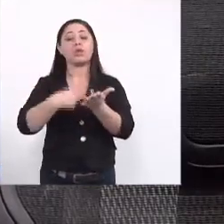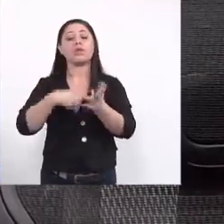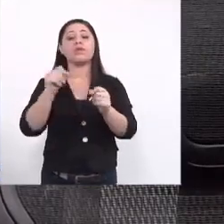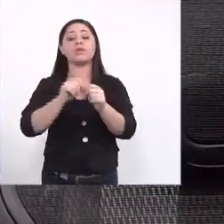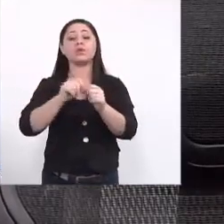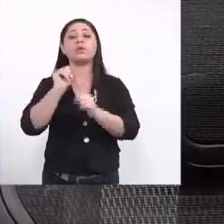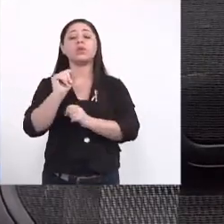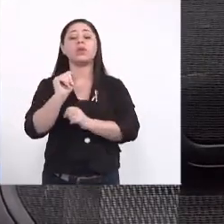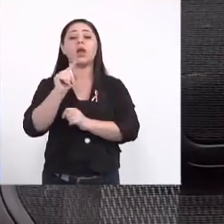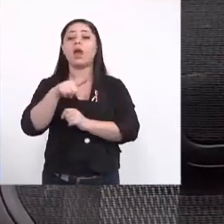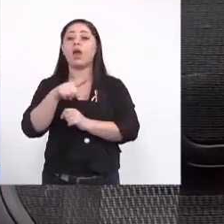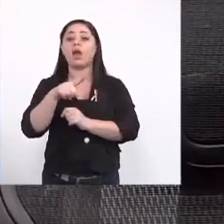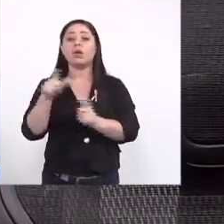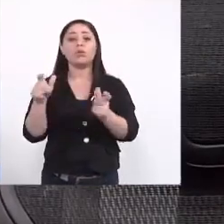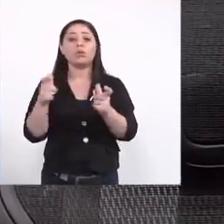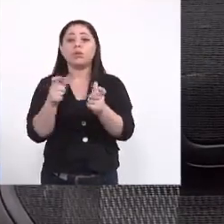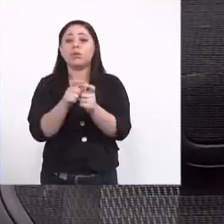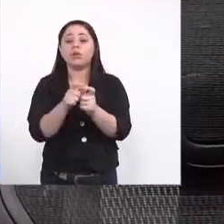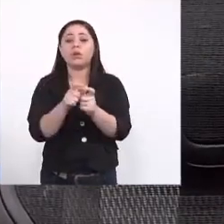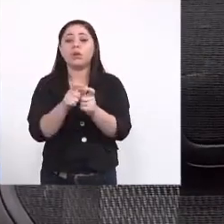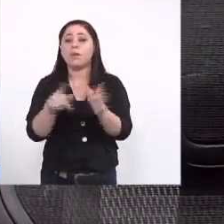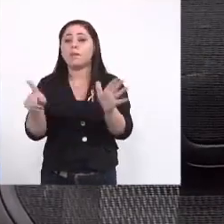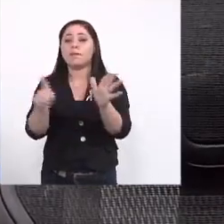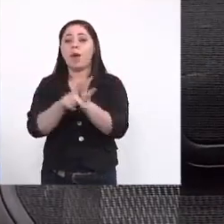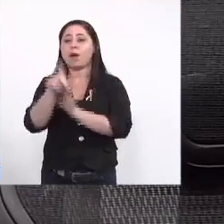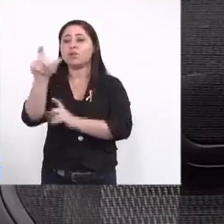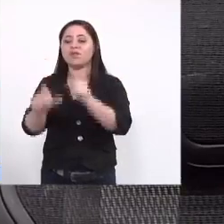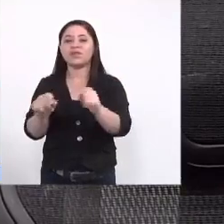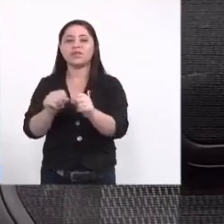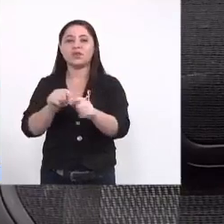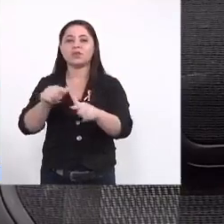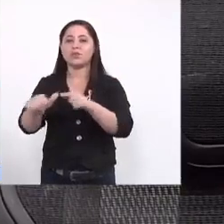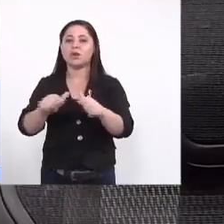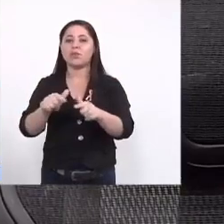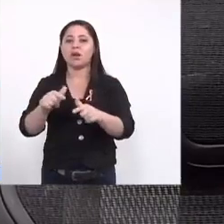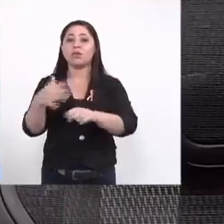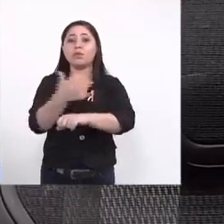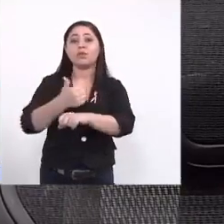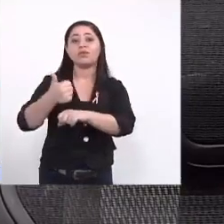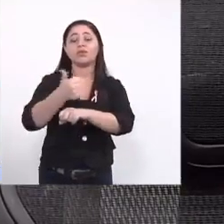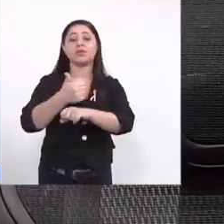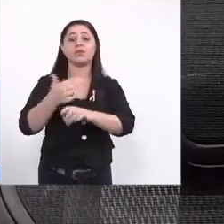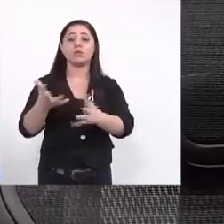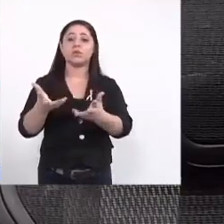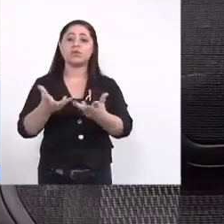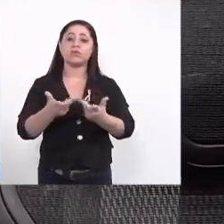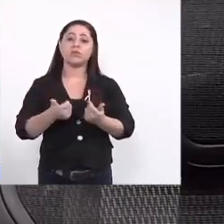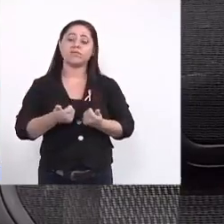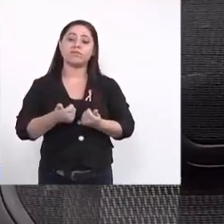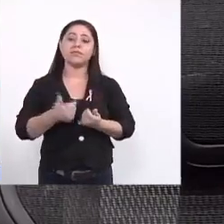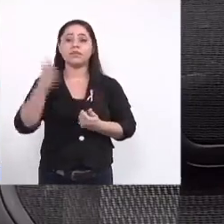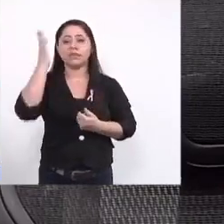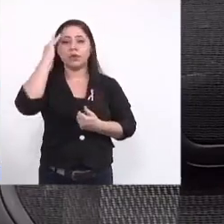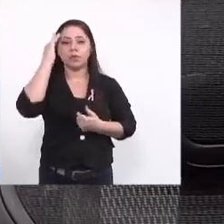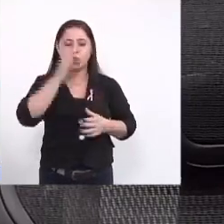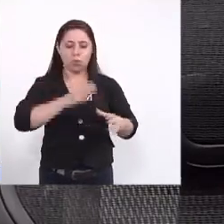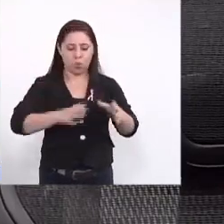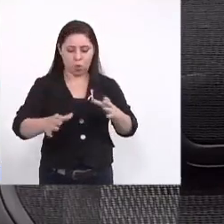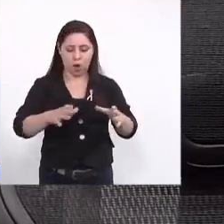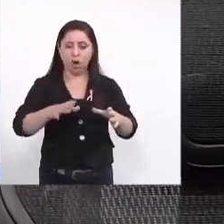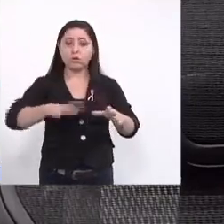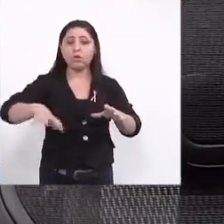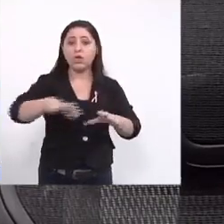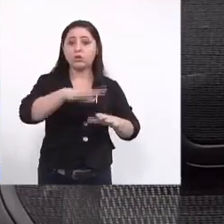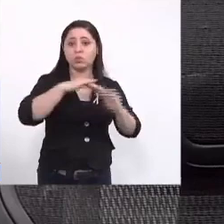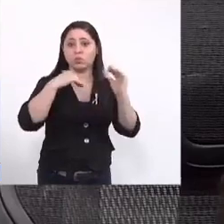fazer aquilo que é o mínimo para o agente poder realizar um trabalho acontento nós sabemos que em qualquer setor da sociedade qualquer